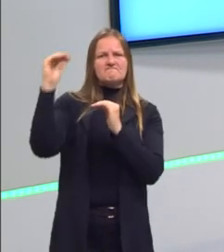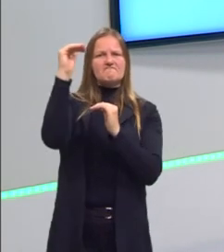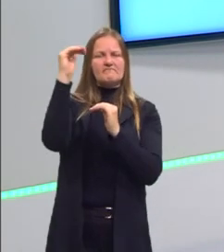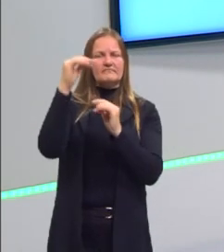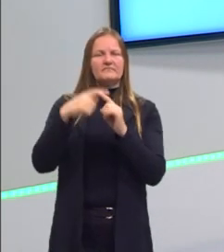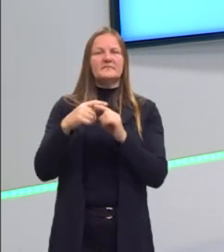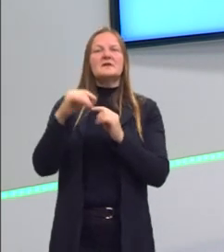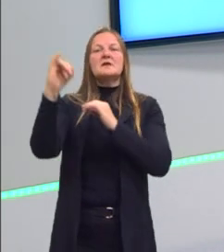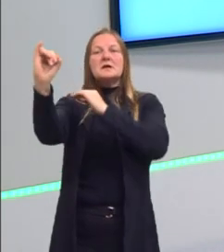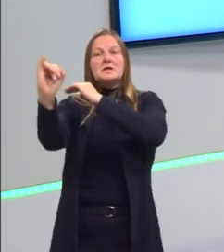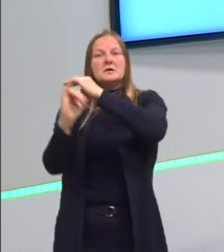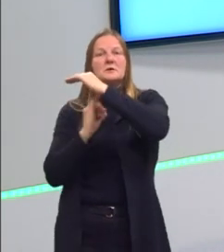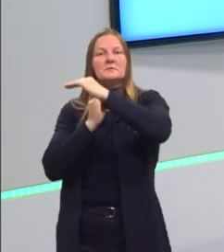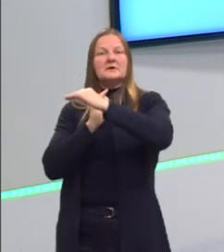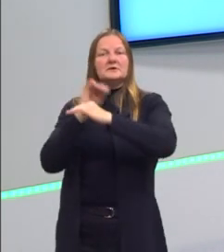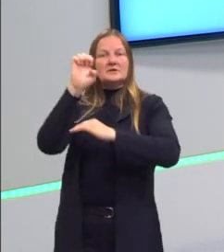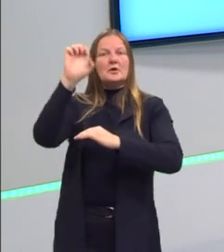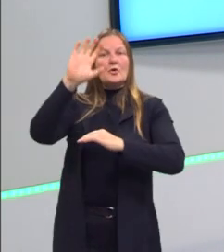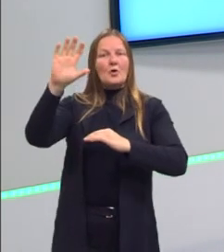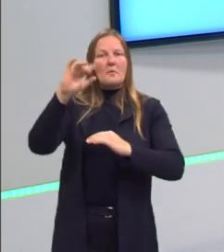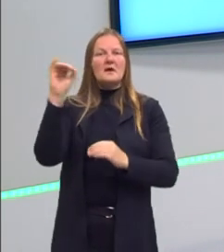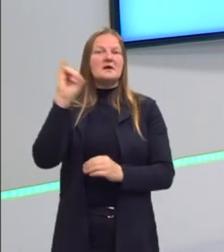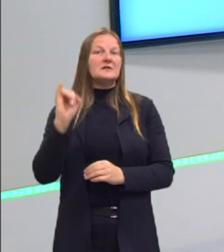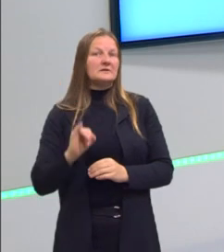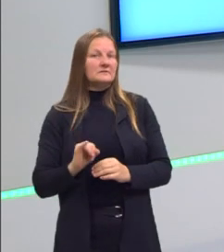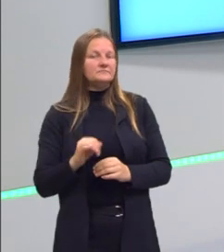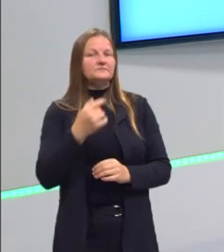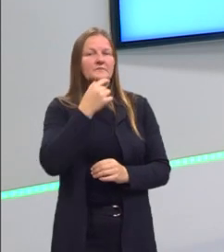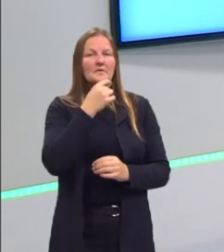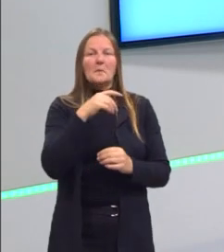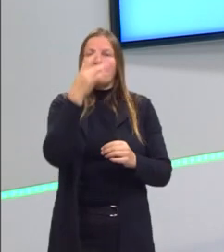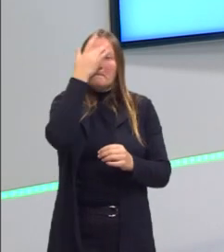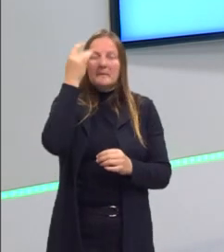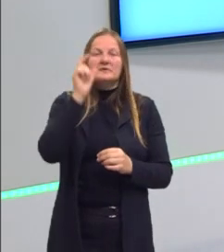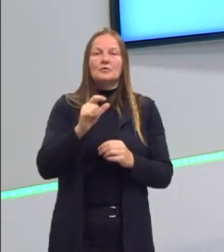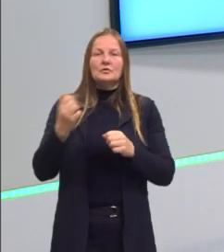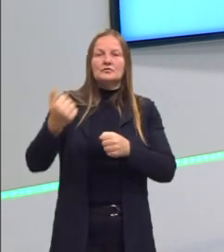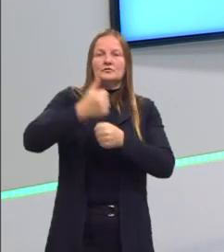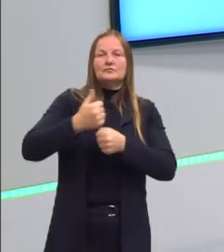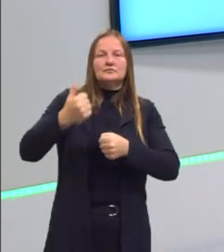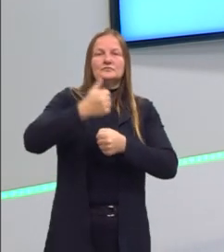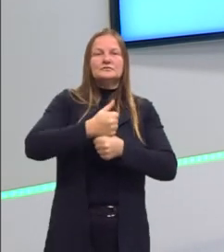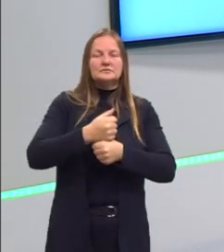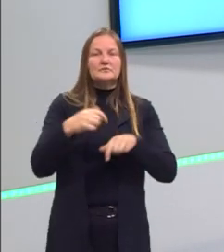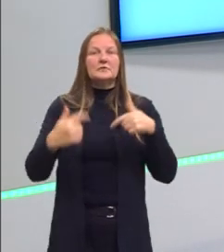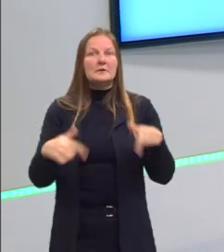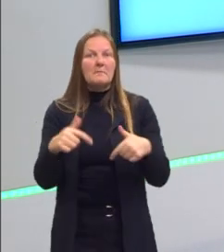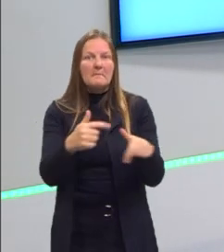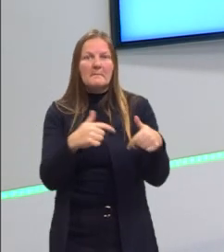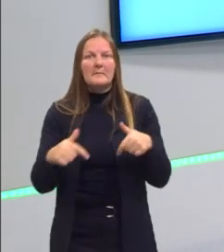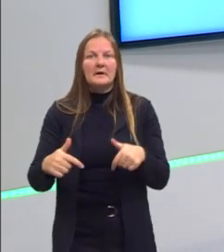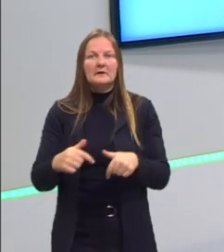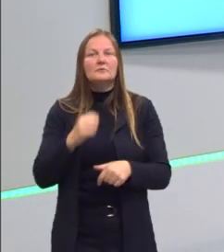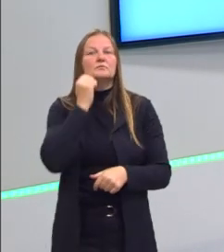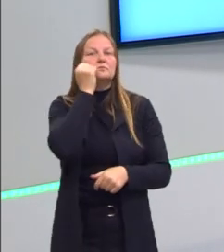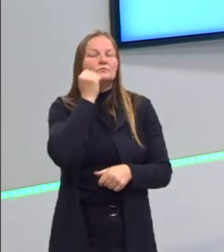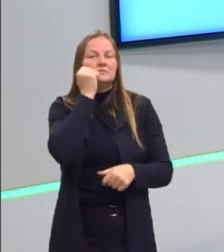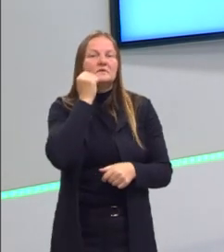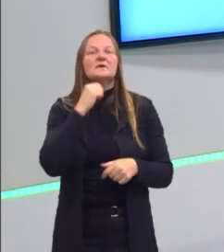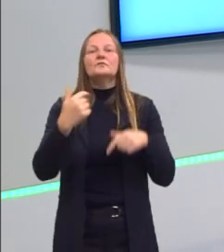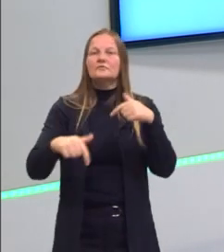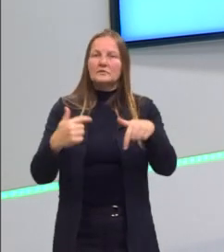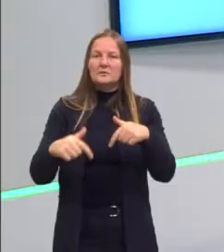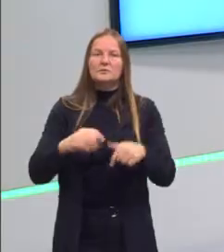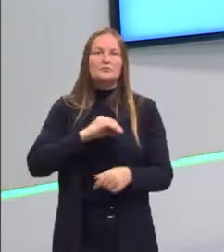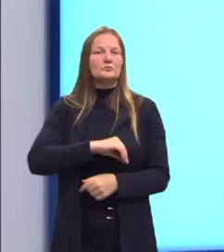imigrantes europeus, a gente fala muito dos italianos, para substituir essa mão de obra das pessoas negras nesse trabalho